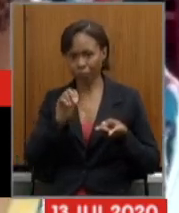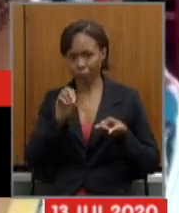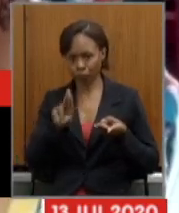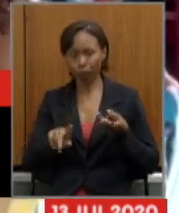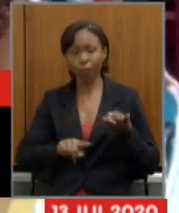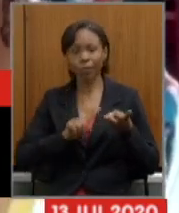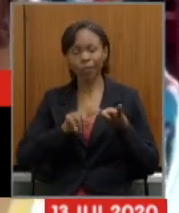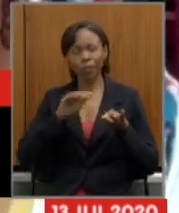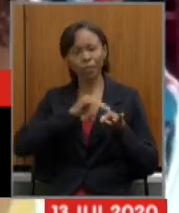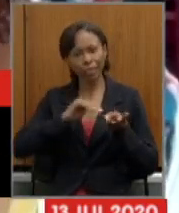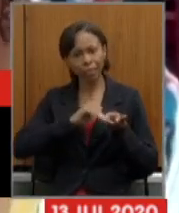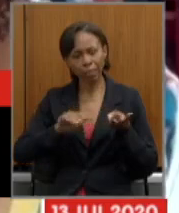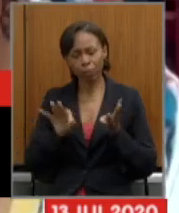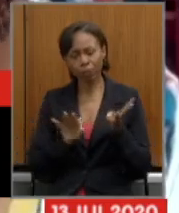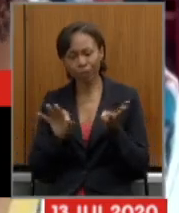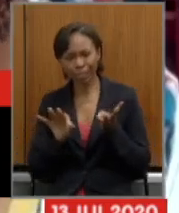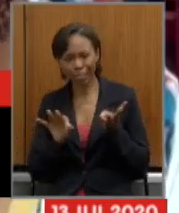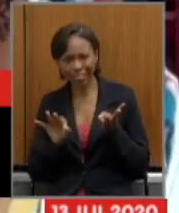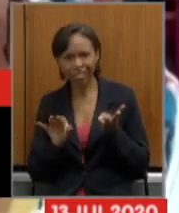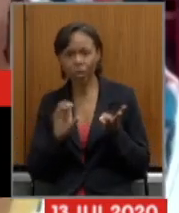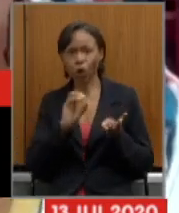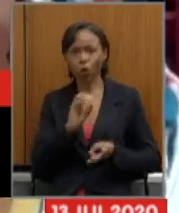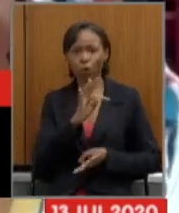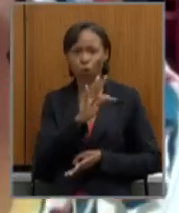secretário de planejamento Otto Levy